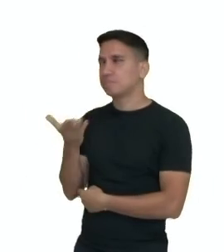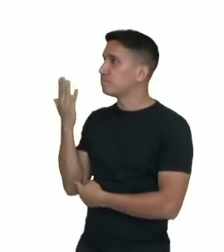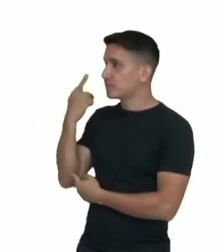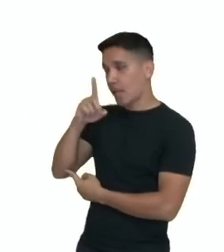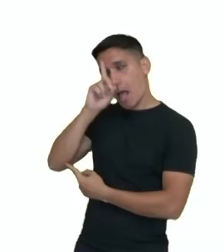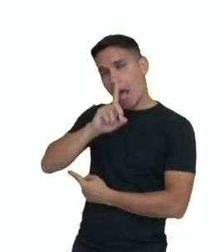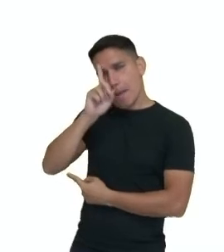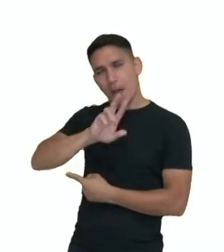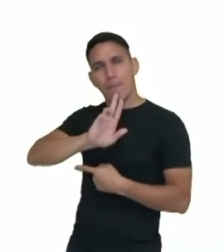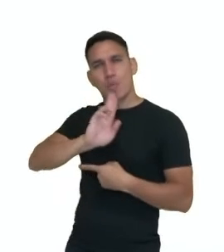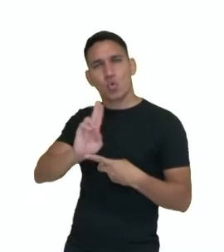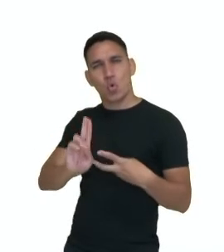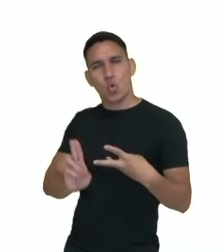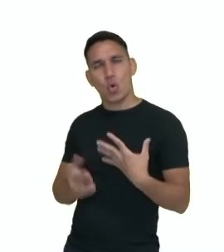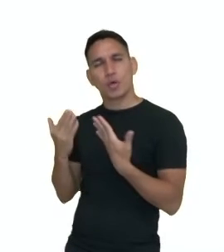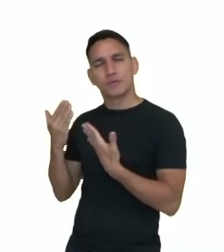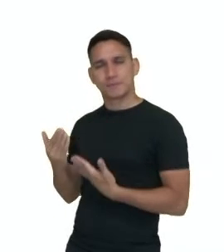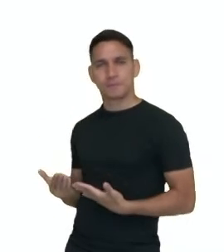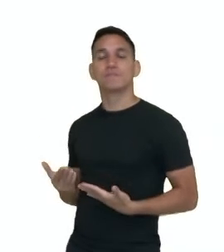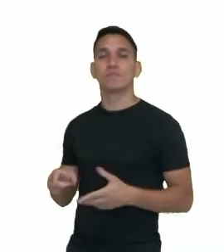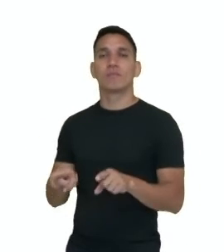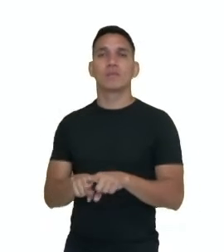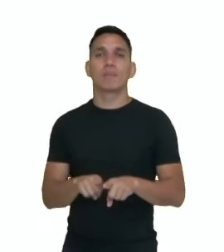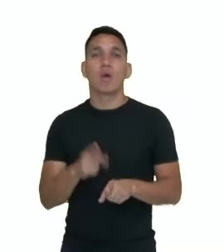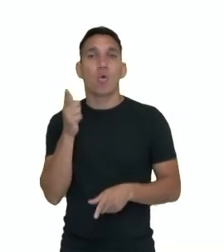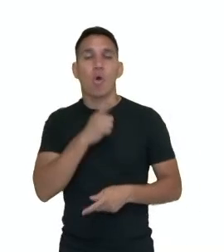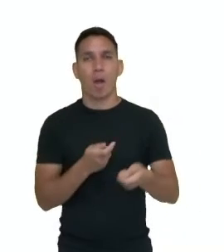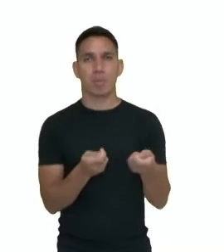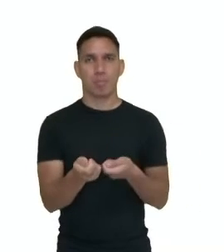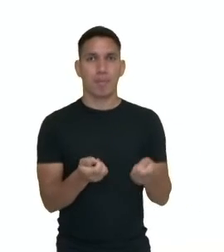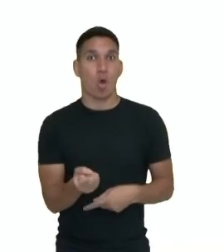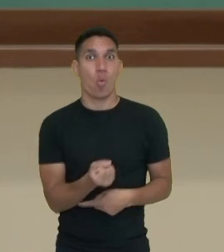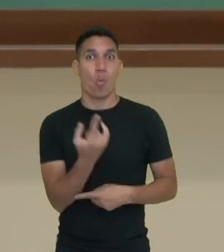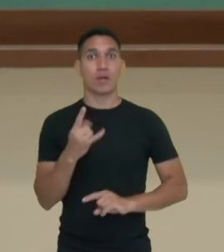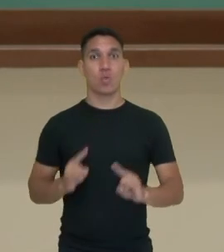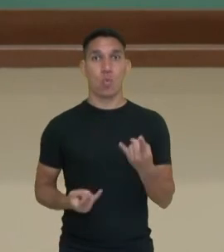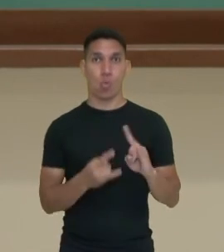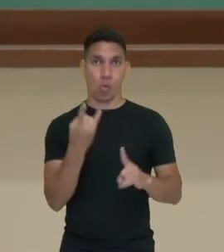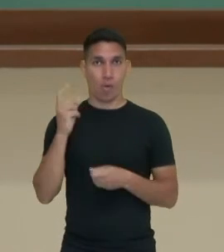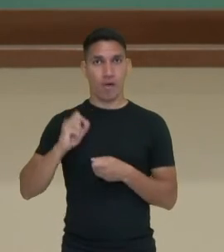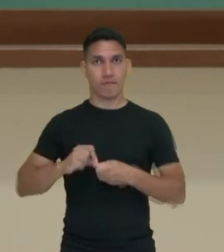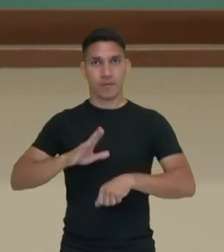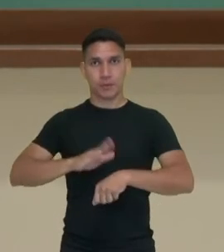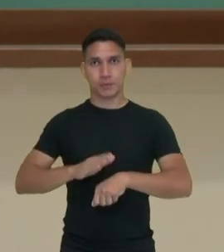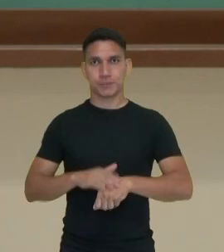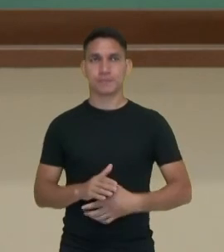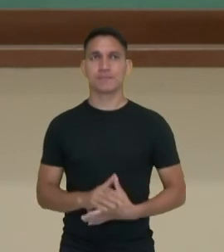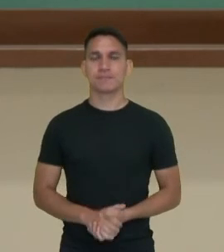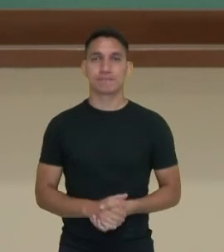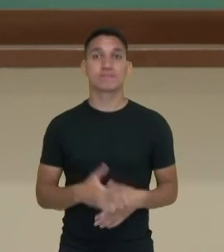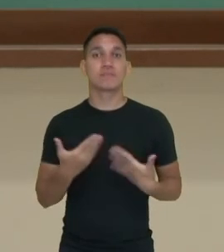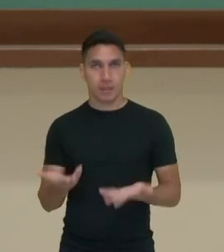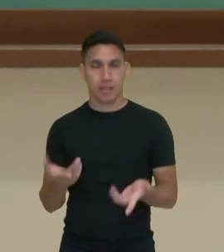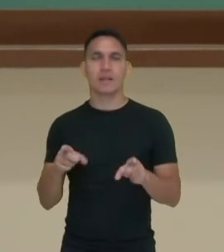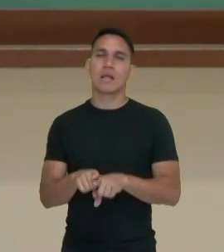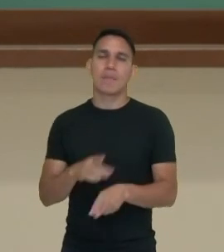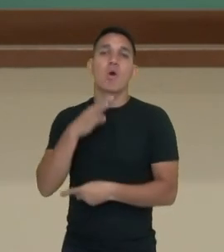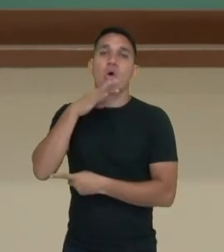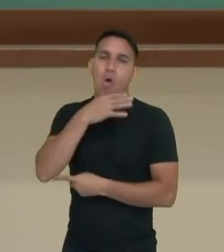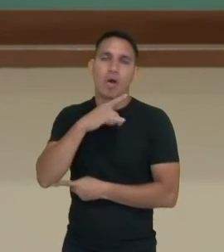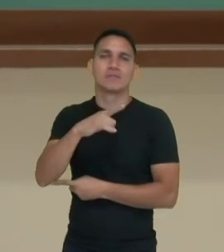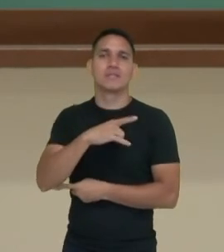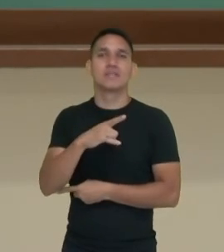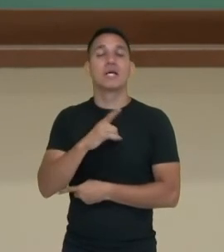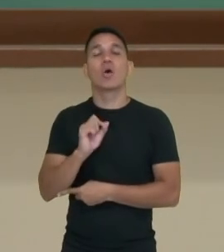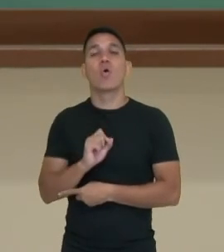tireoide, suprarrenal, pâncreas, ovário, que vão regular a quantidade de hormônios que são produzidos ali. E, obviamente, o sistema